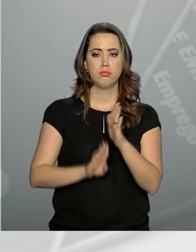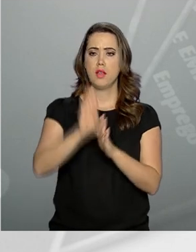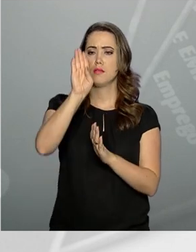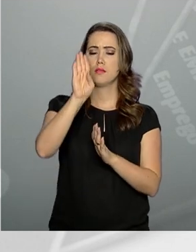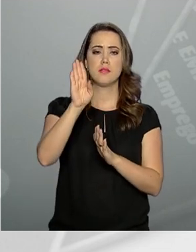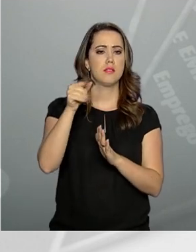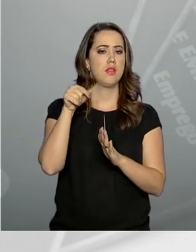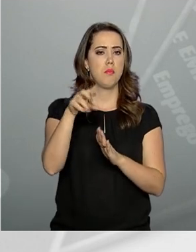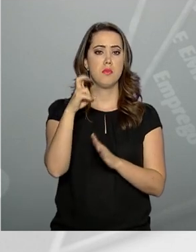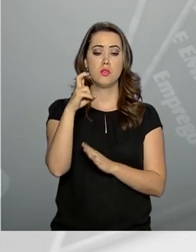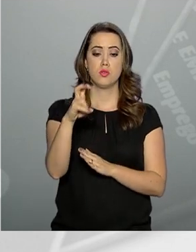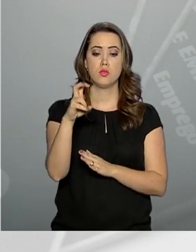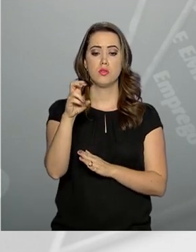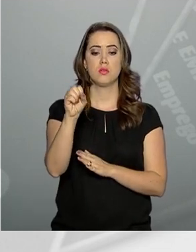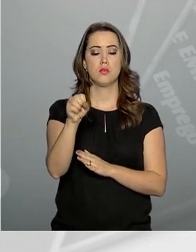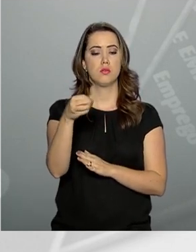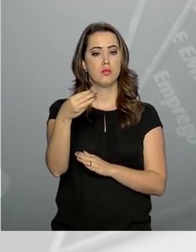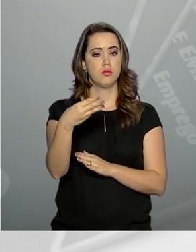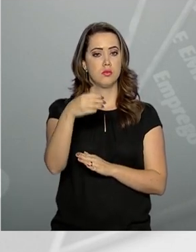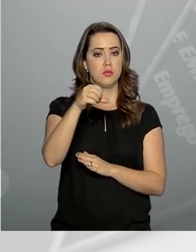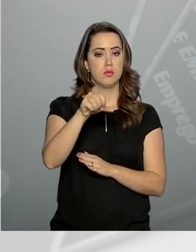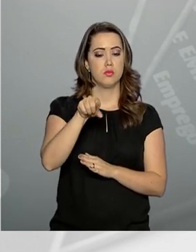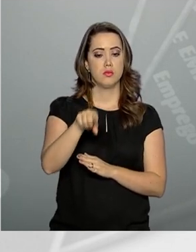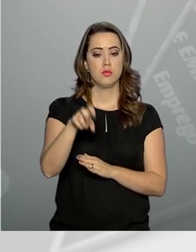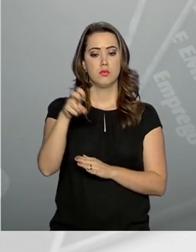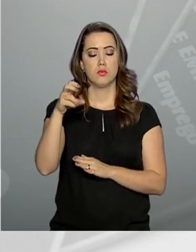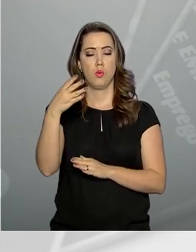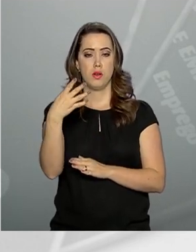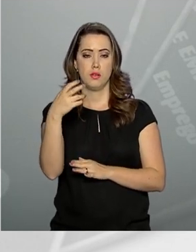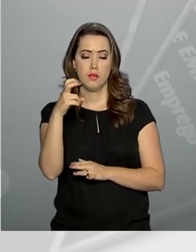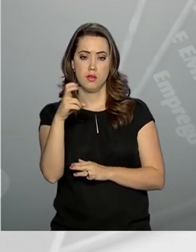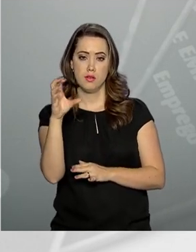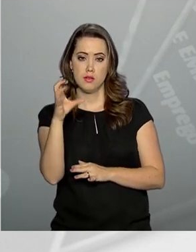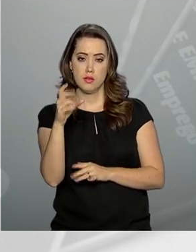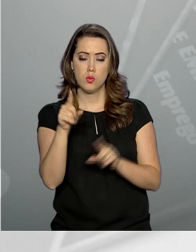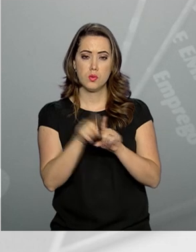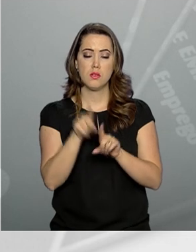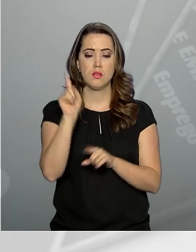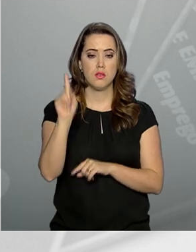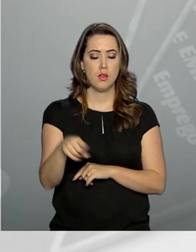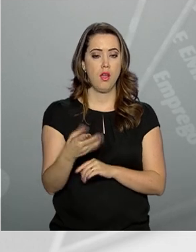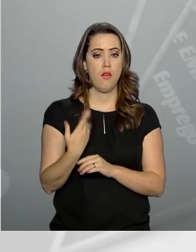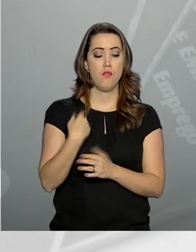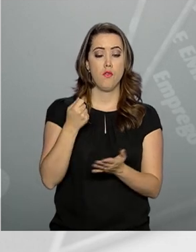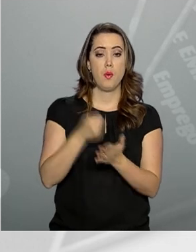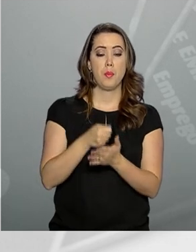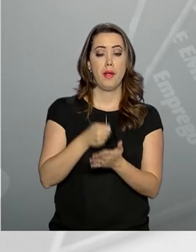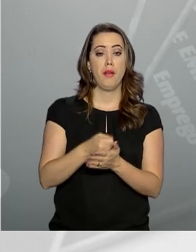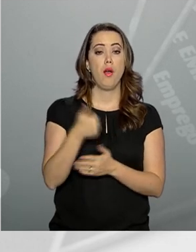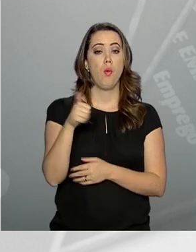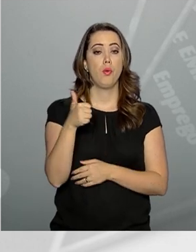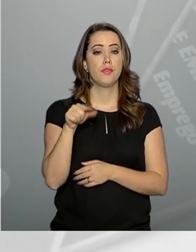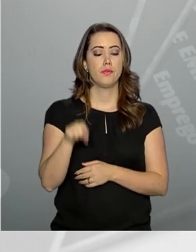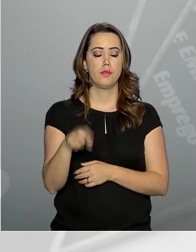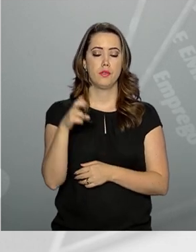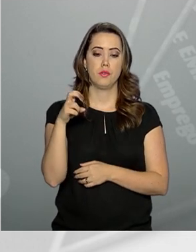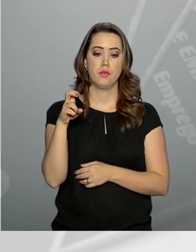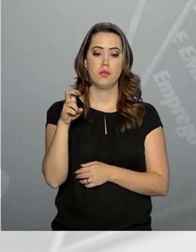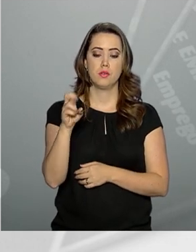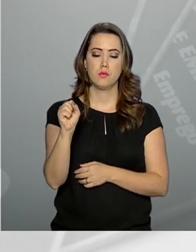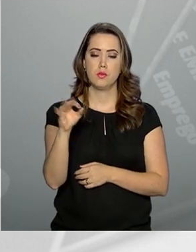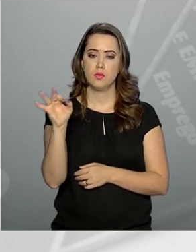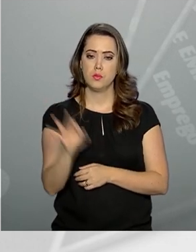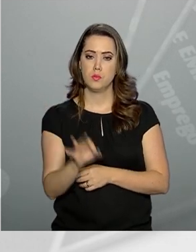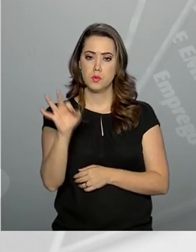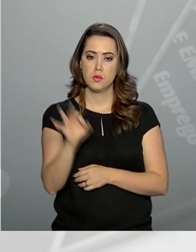$.839,45 A alíquota será de 11,68% No caso